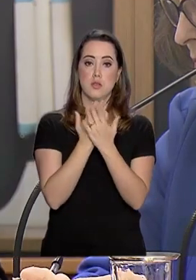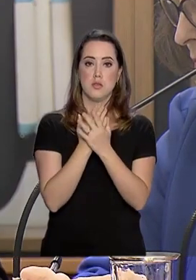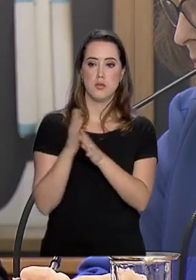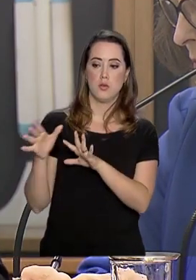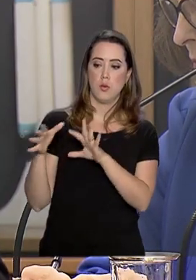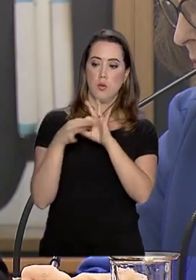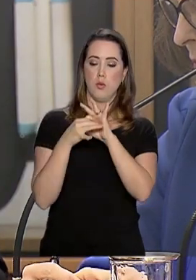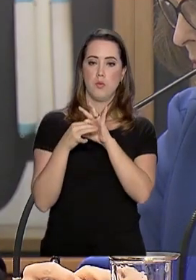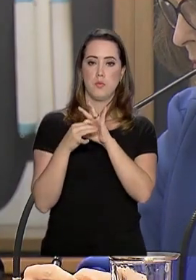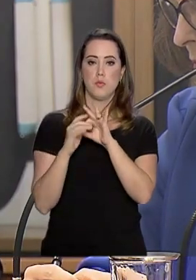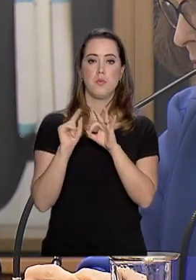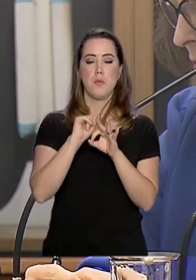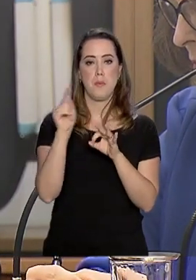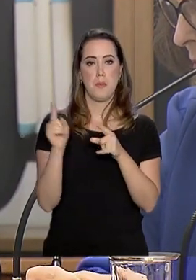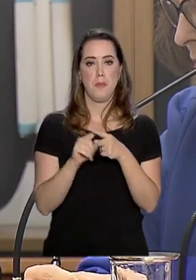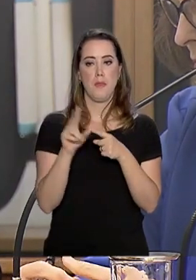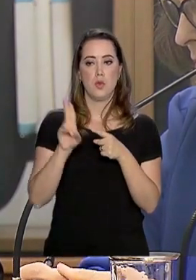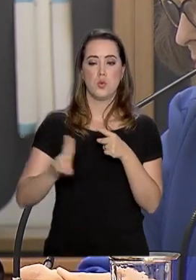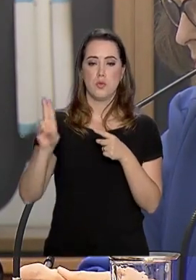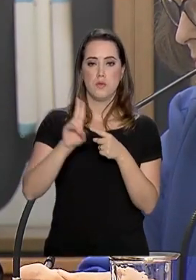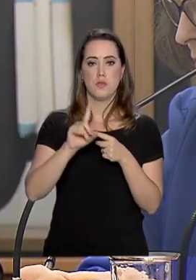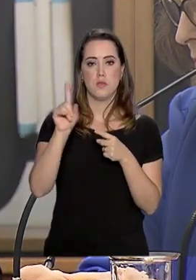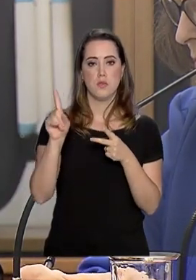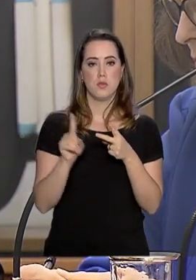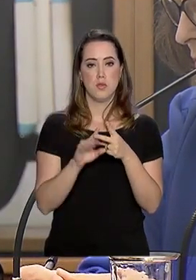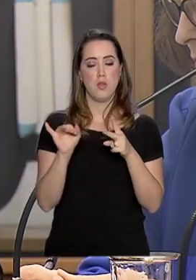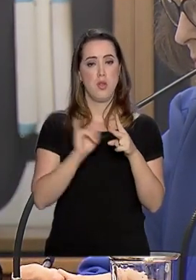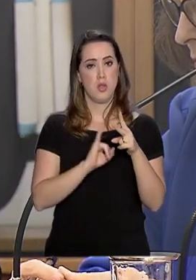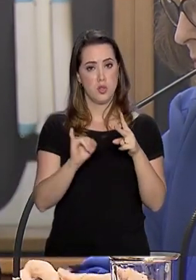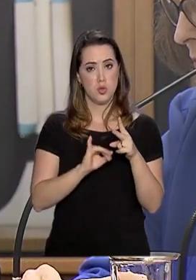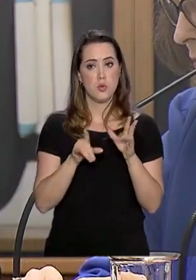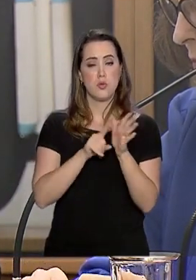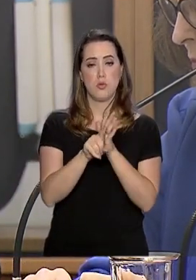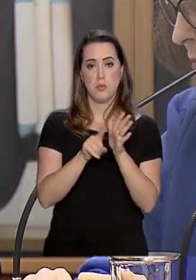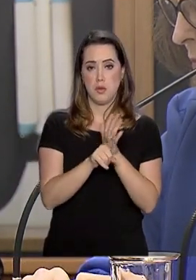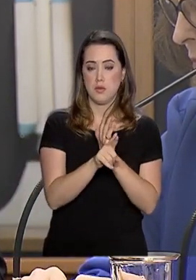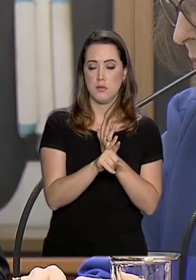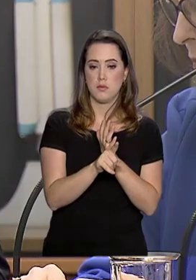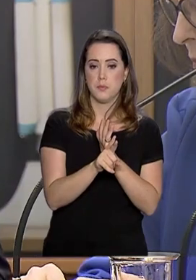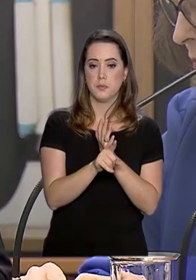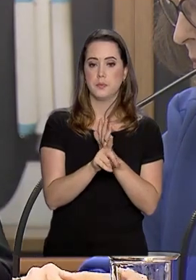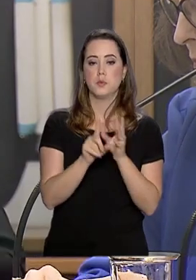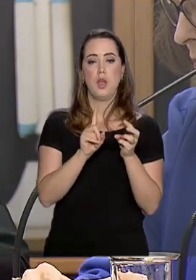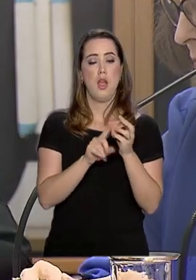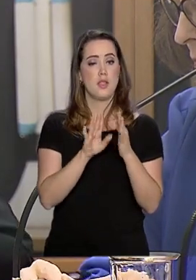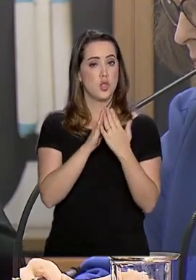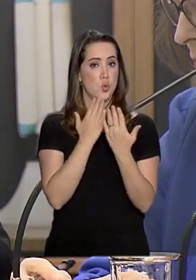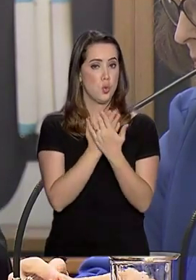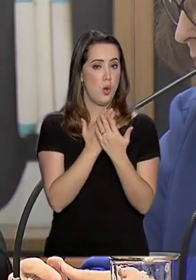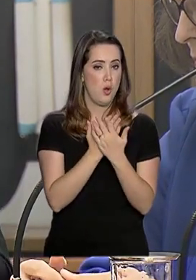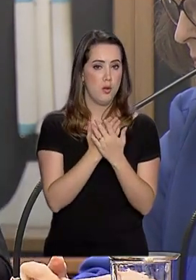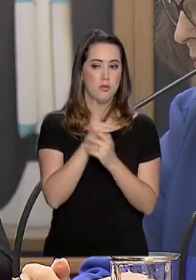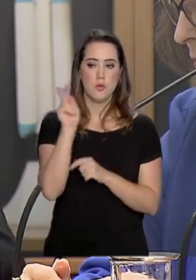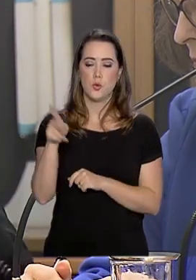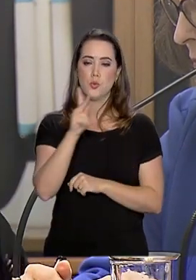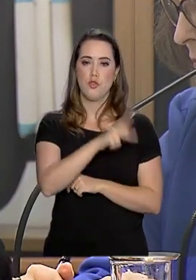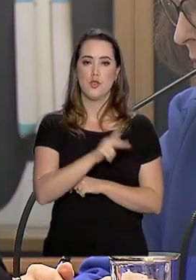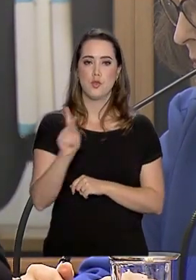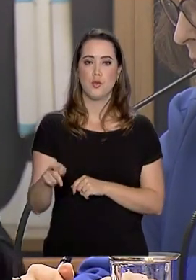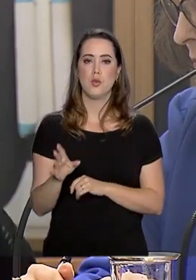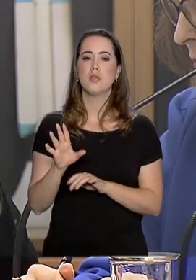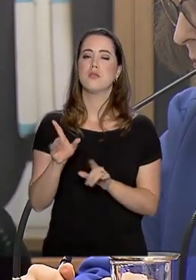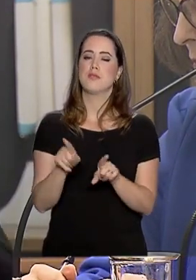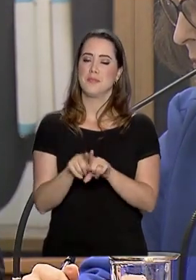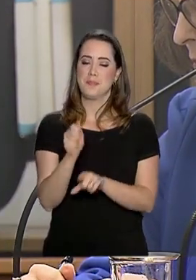interação entre as universidades, instituições de pesquisa, as escolas, os professores